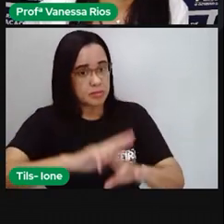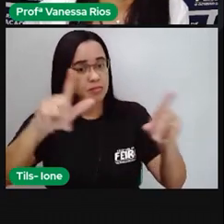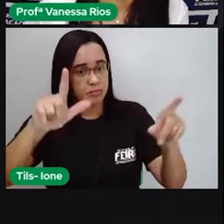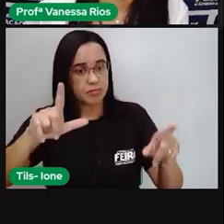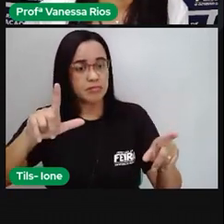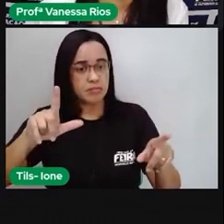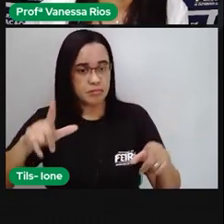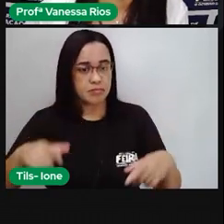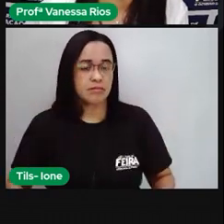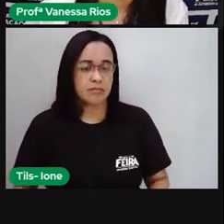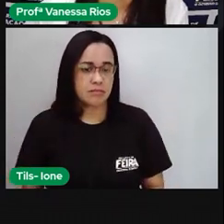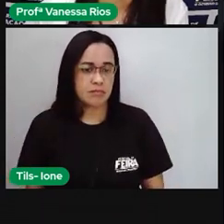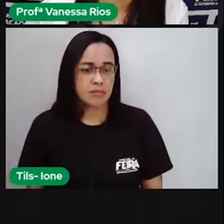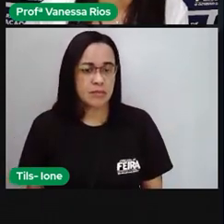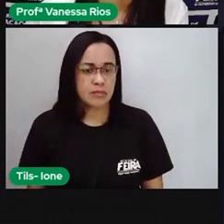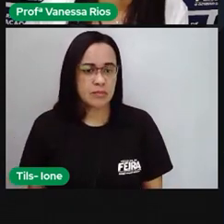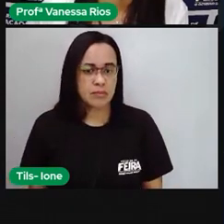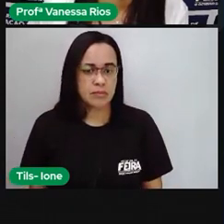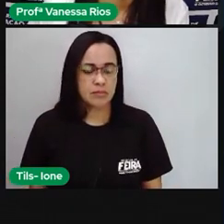inteiro.